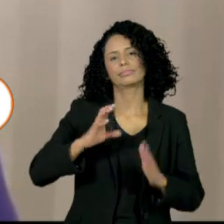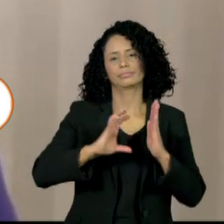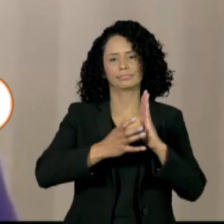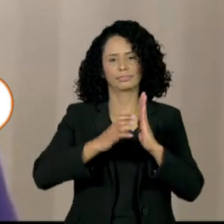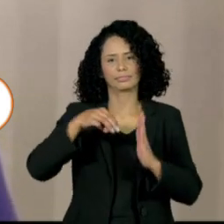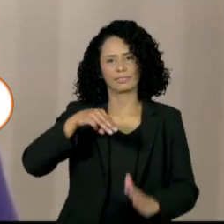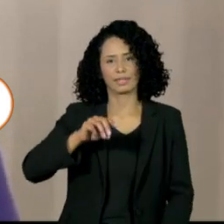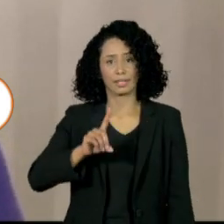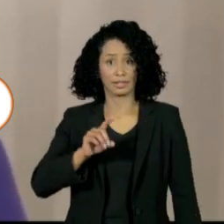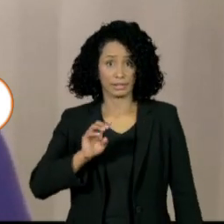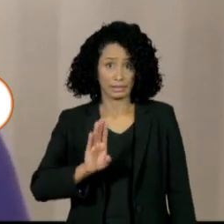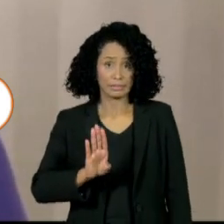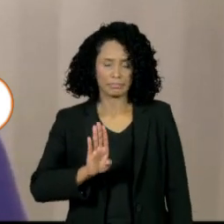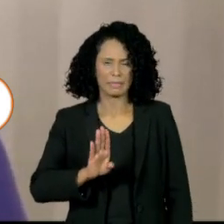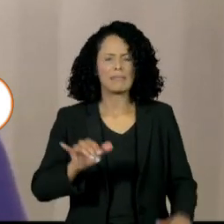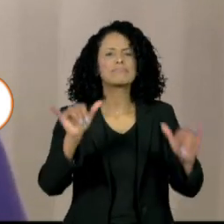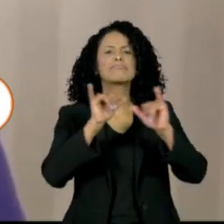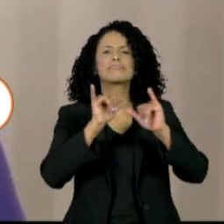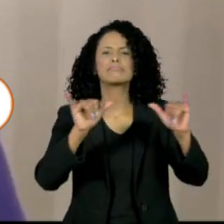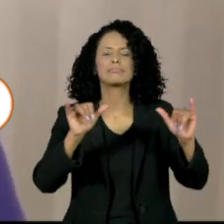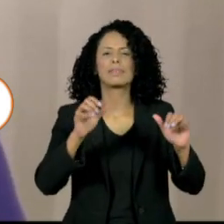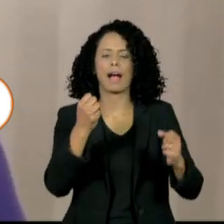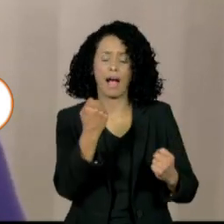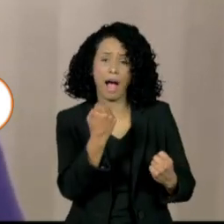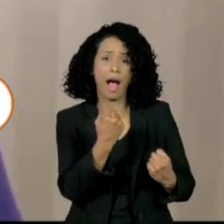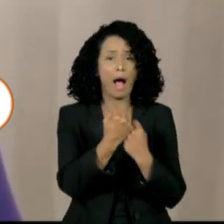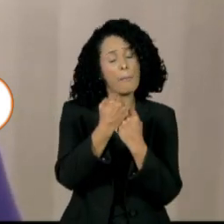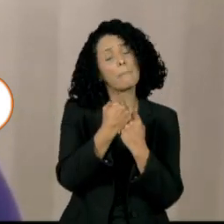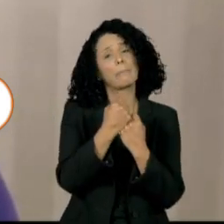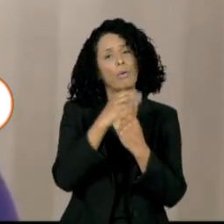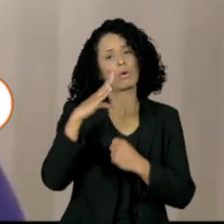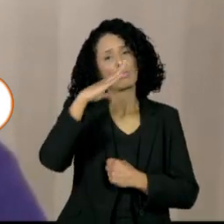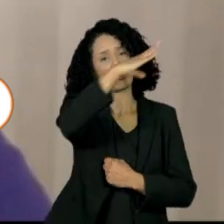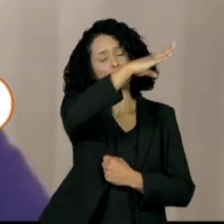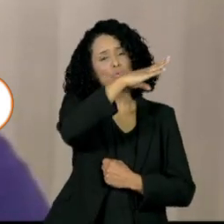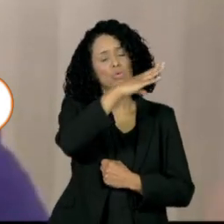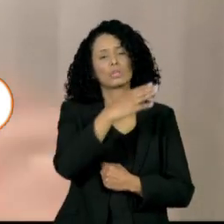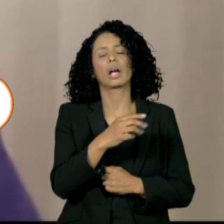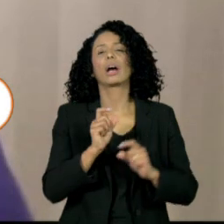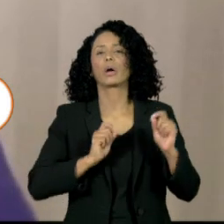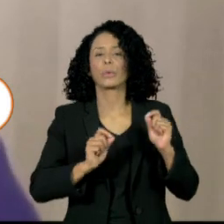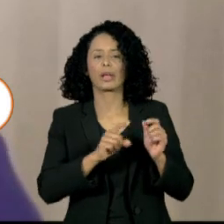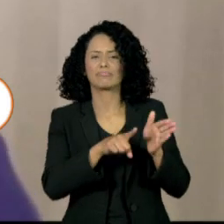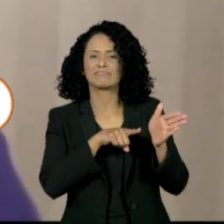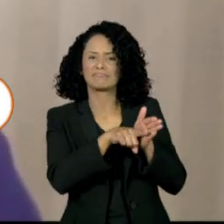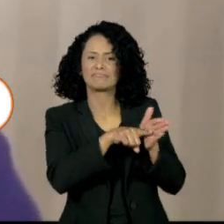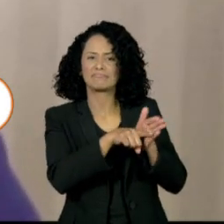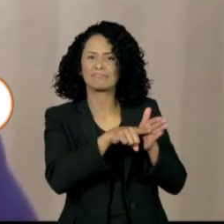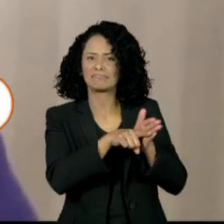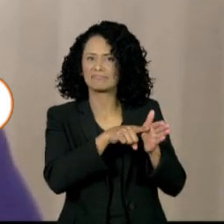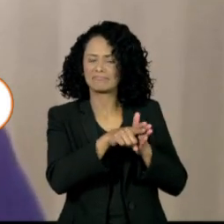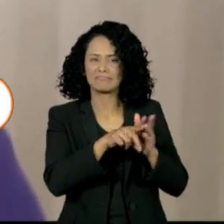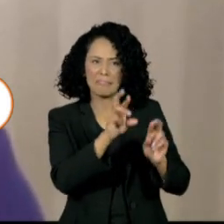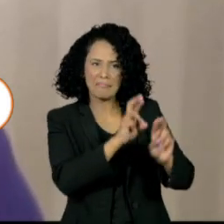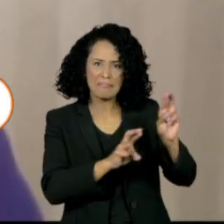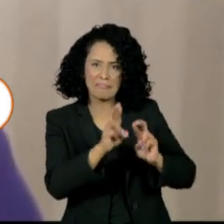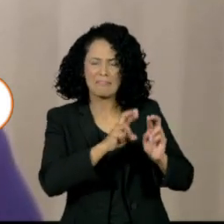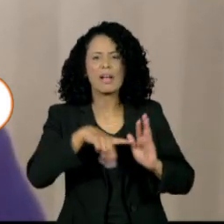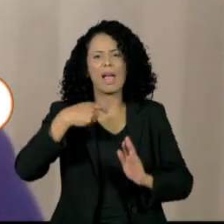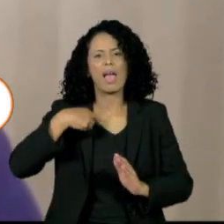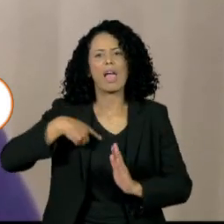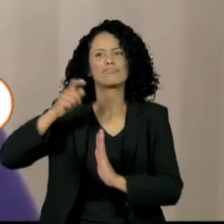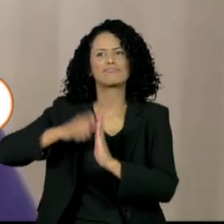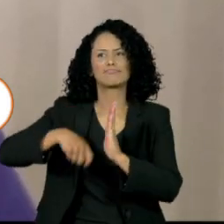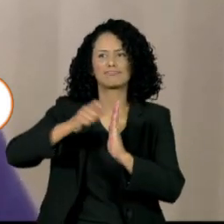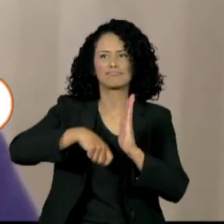presidência, afirmou que apoia a iniciativa do presidente Bolsonaro e está pronta para assinar requerimento que